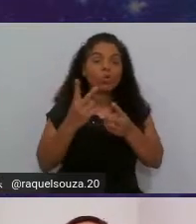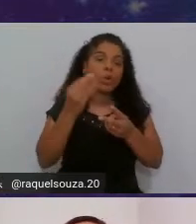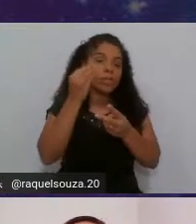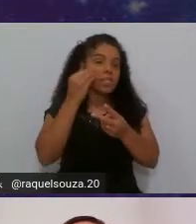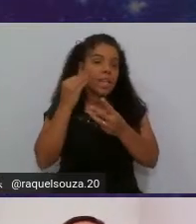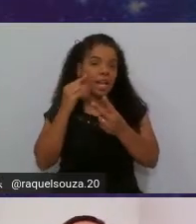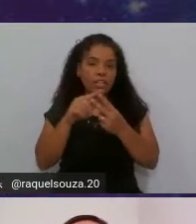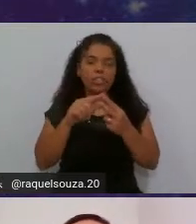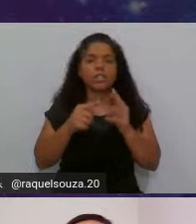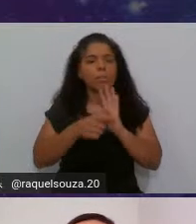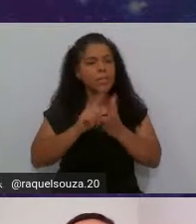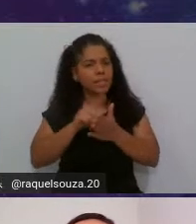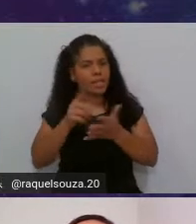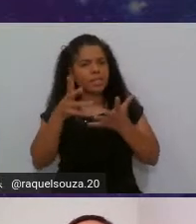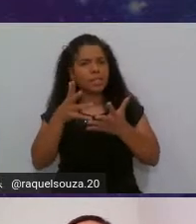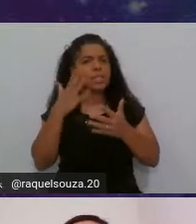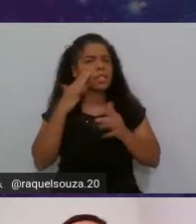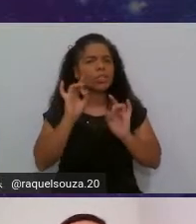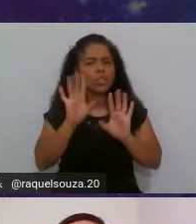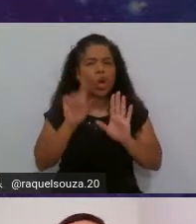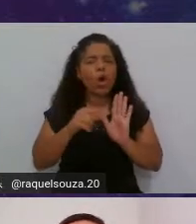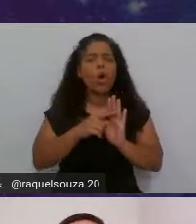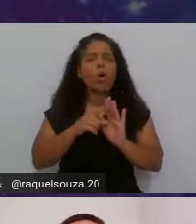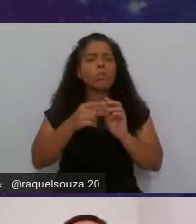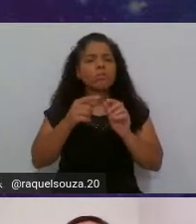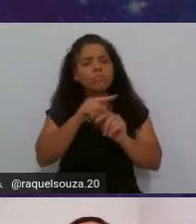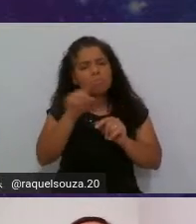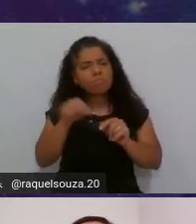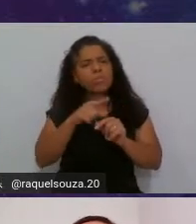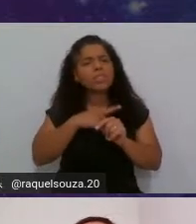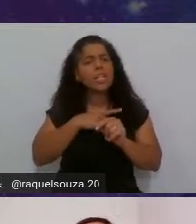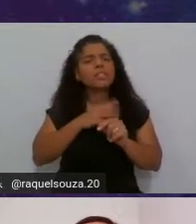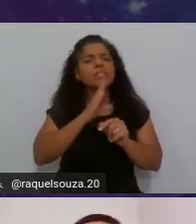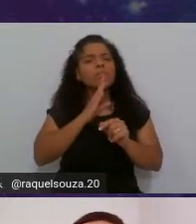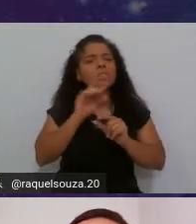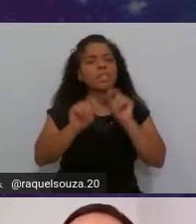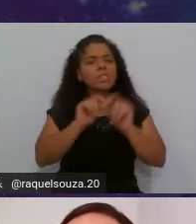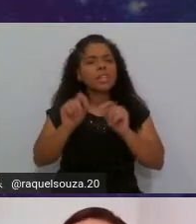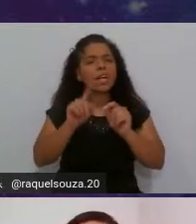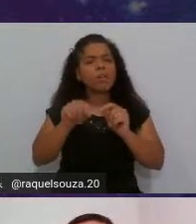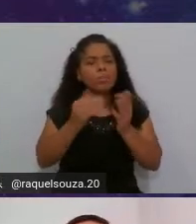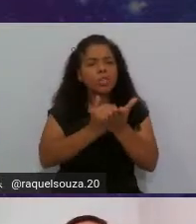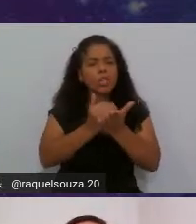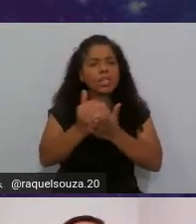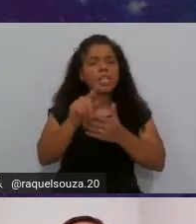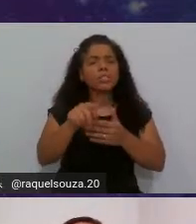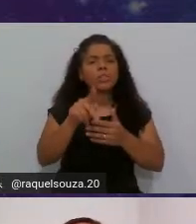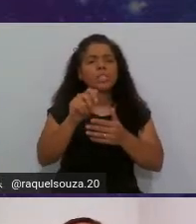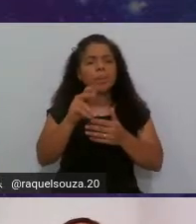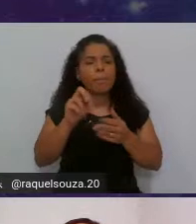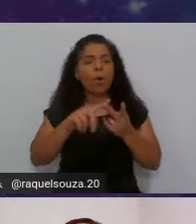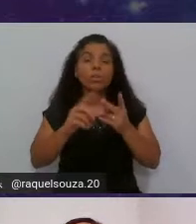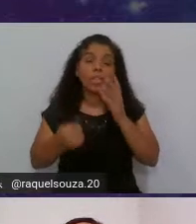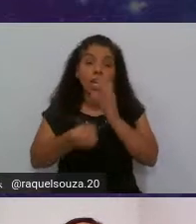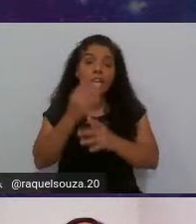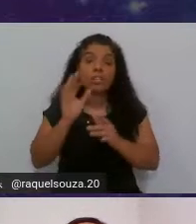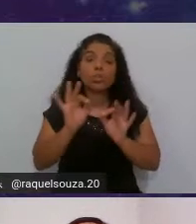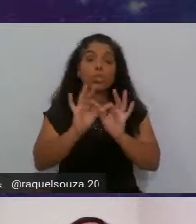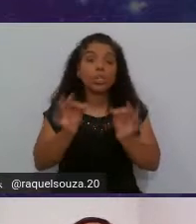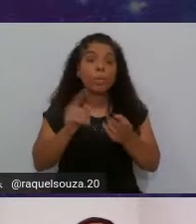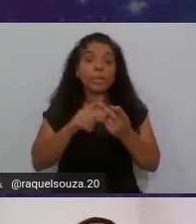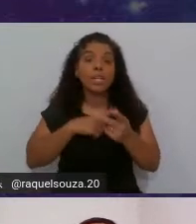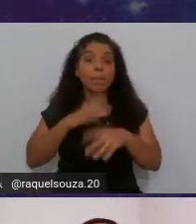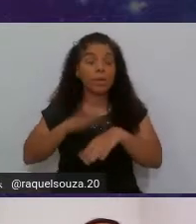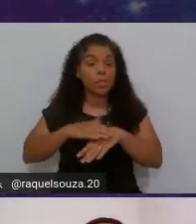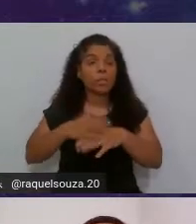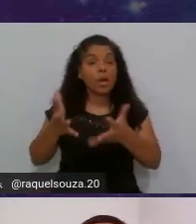antes eu queria só deixar vocês contextualizados sobre o início desse post que ele surgiu basicamente por eu